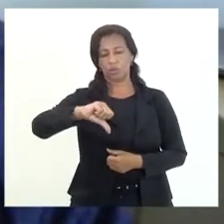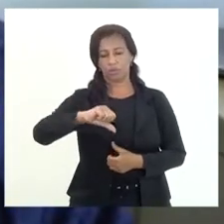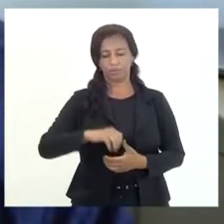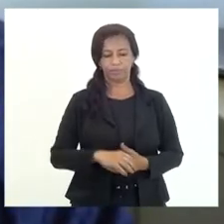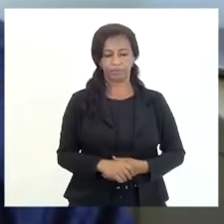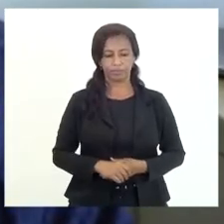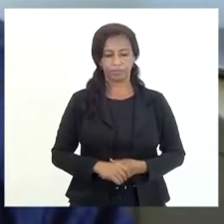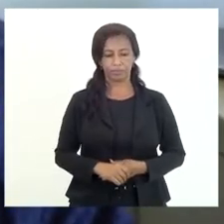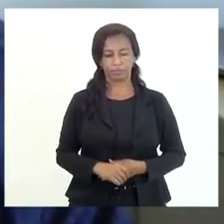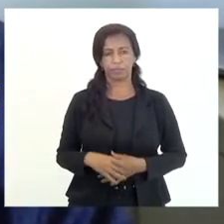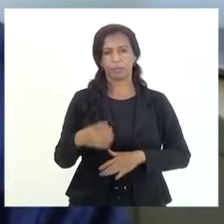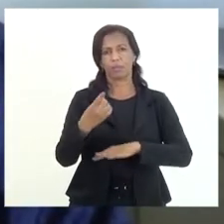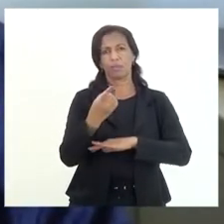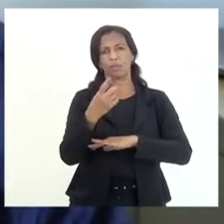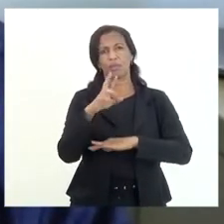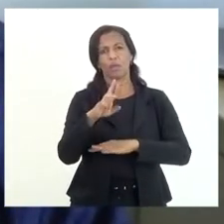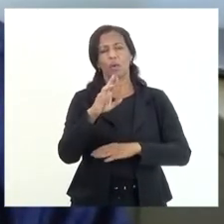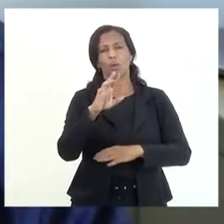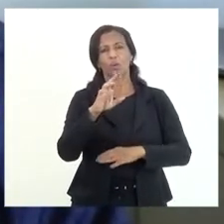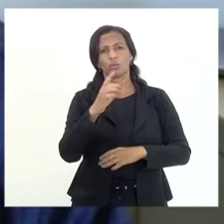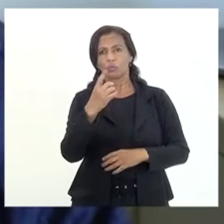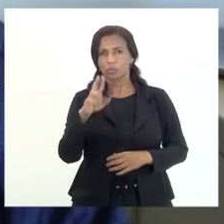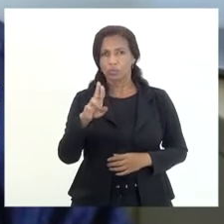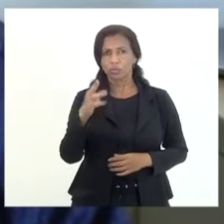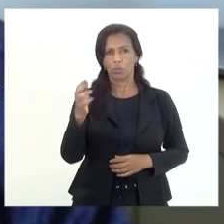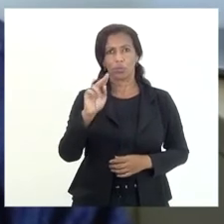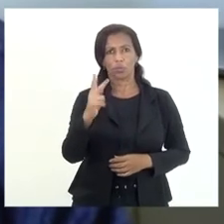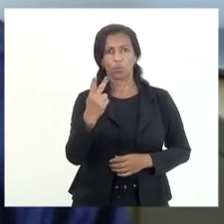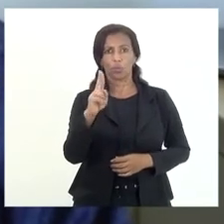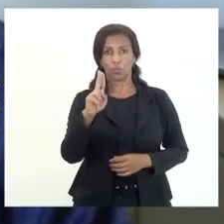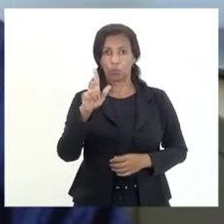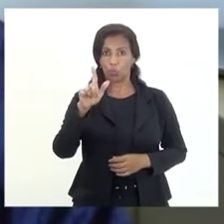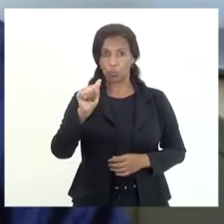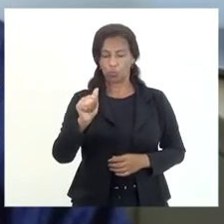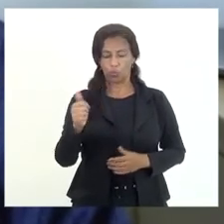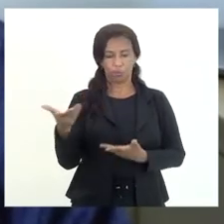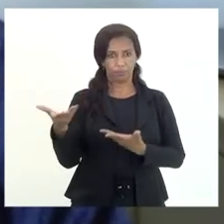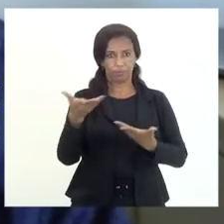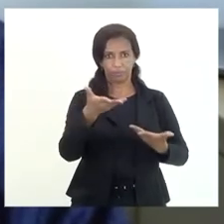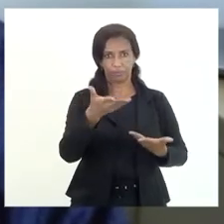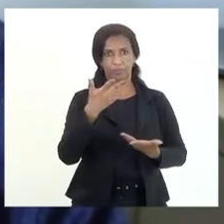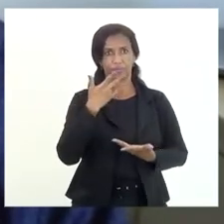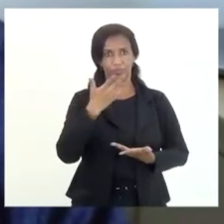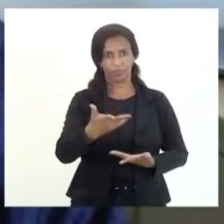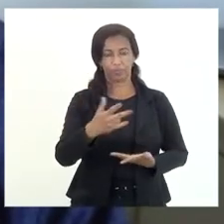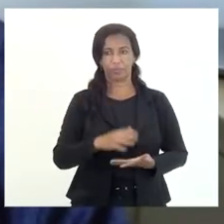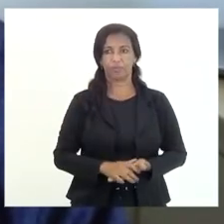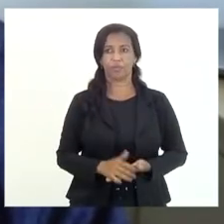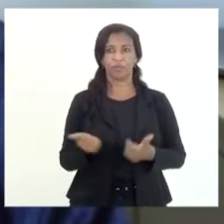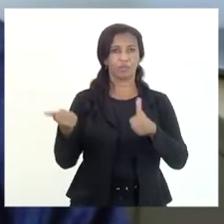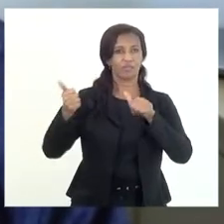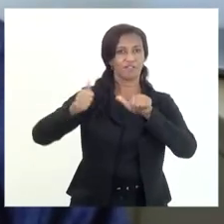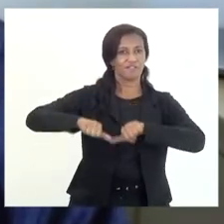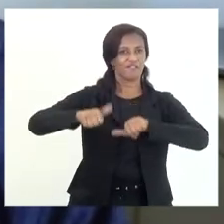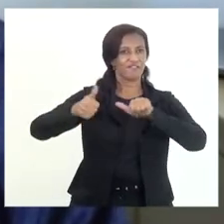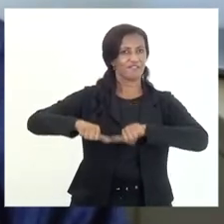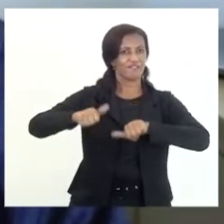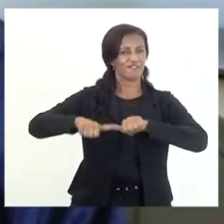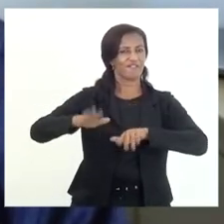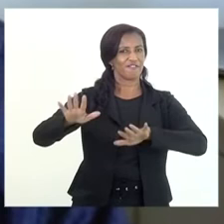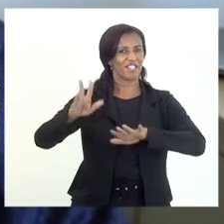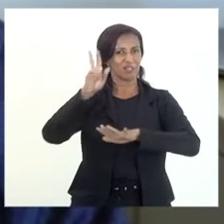doutor Hugo acabou de nos dizer que ele fez uma média